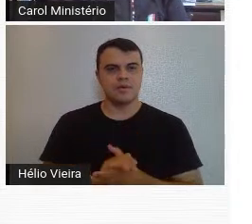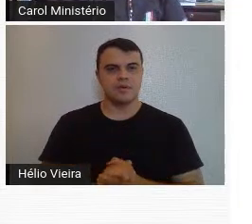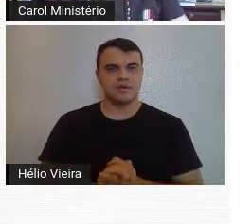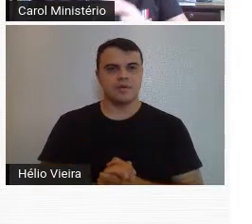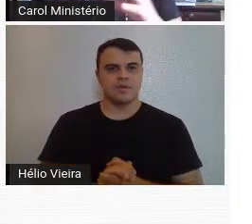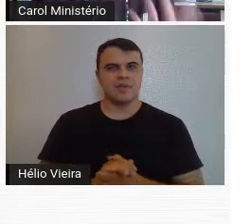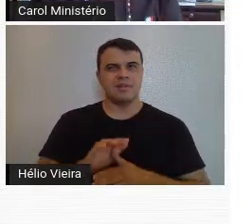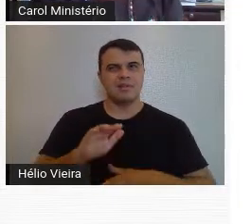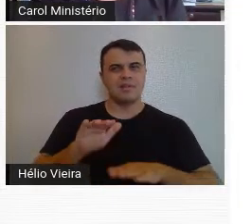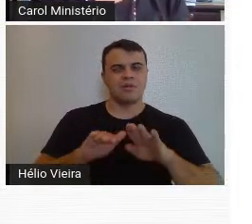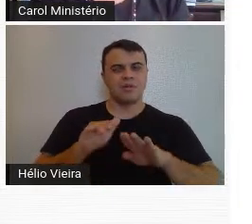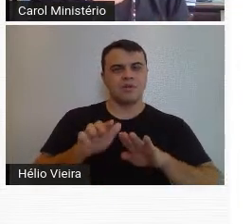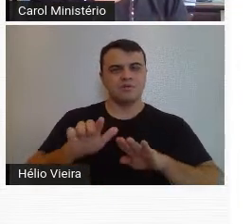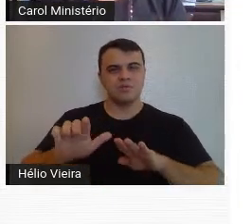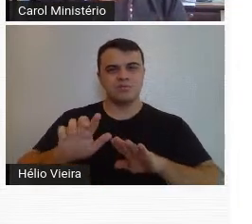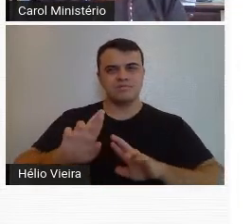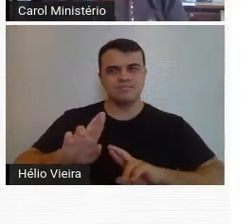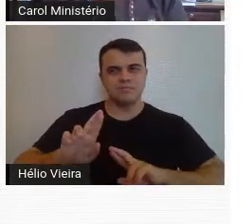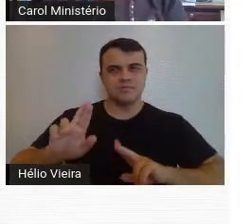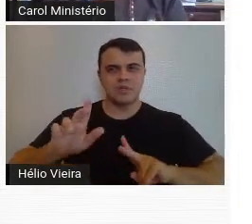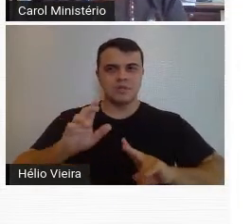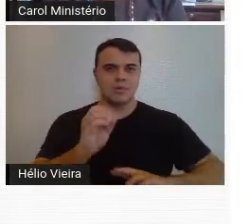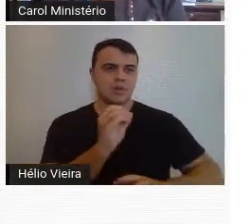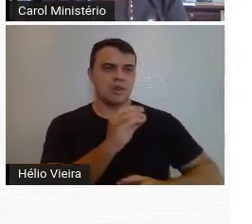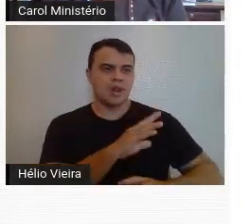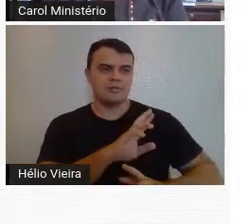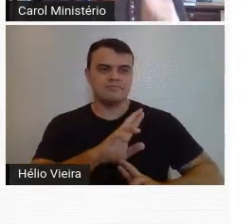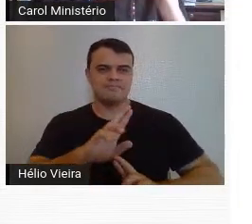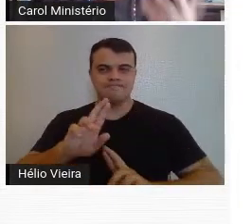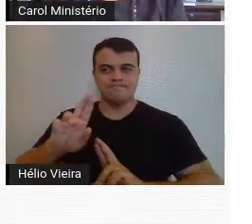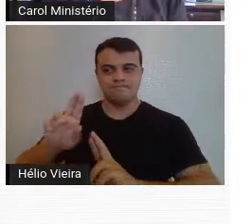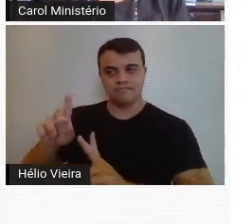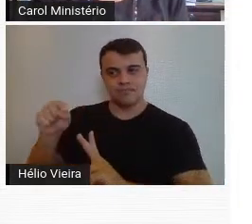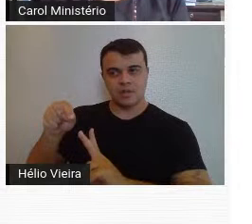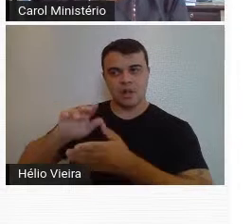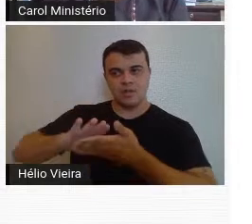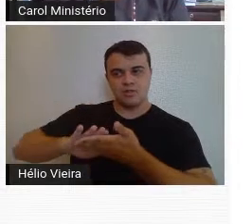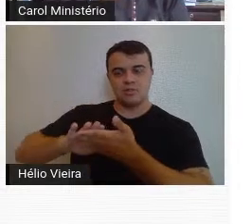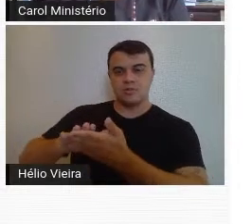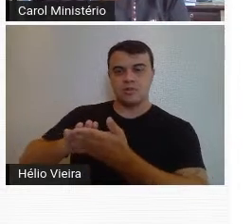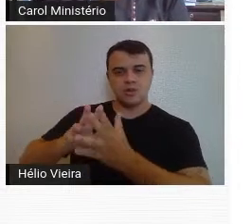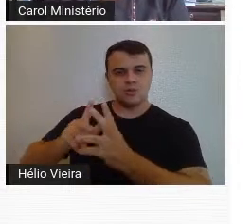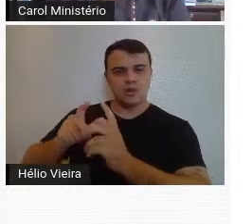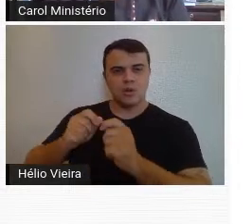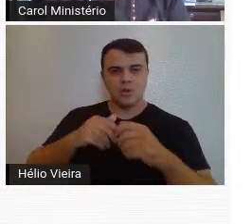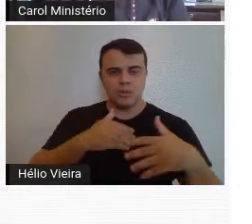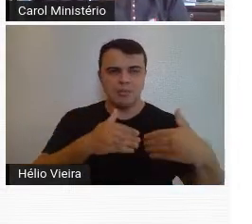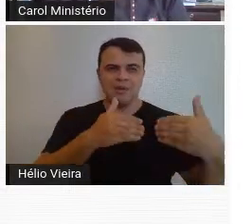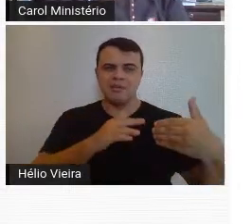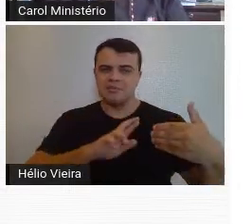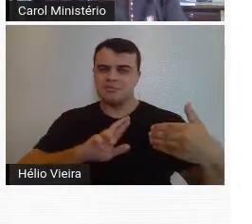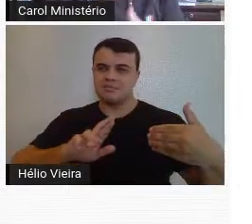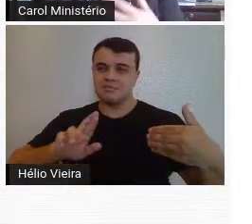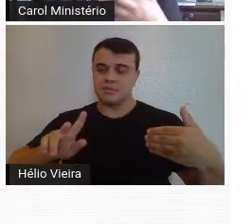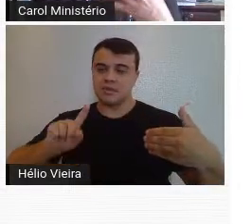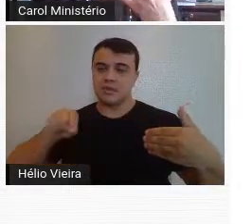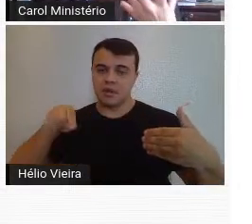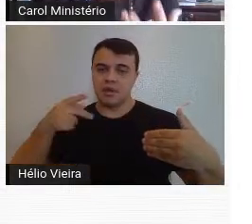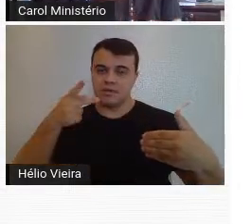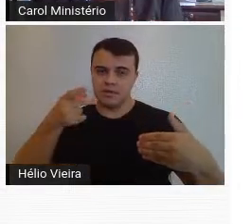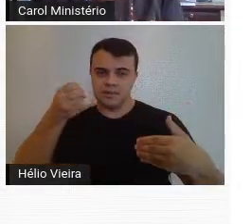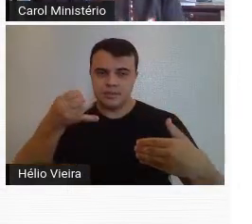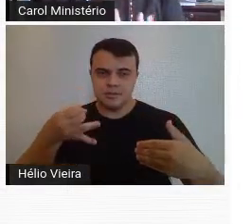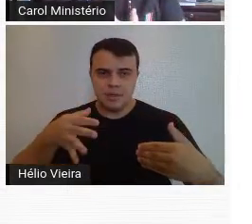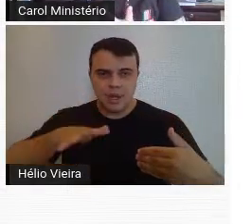talvez seja o outro lado da moeda da modernidade, os excluídos de todo esse progresso. Então, ela traz